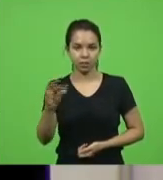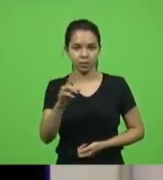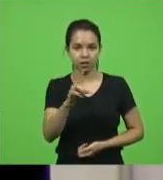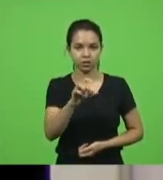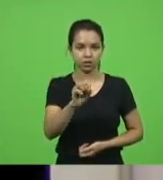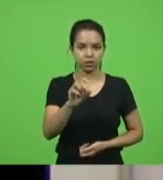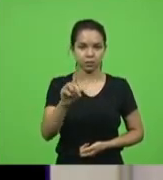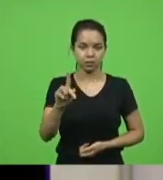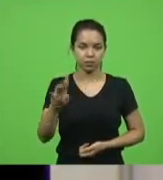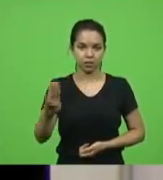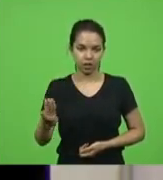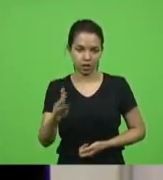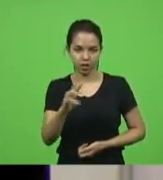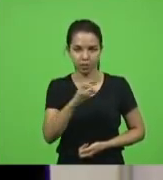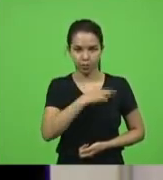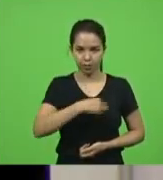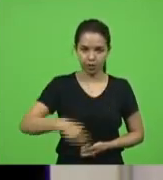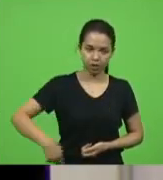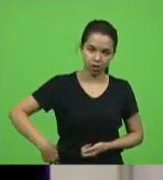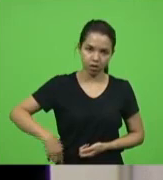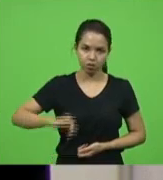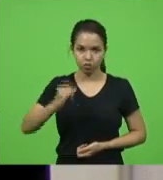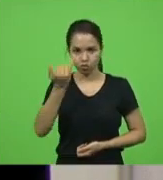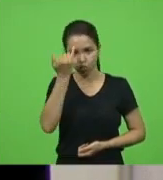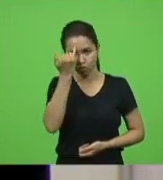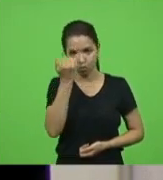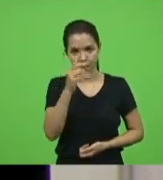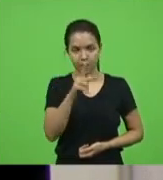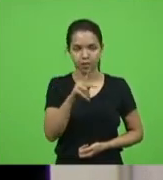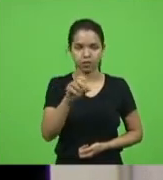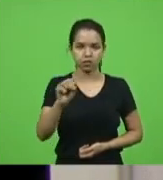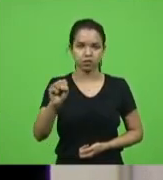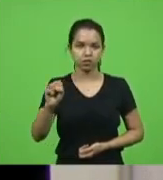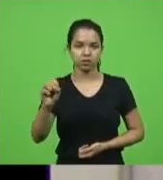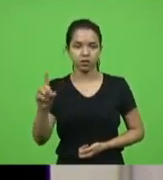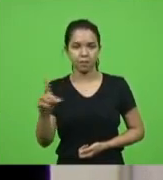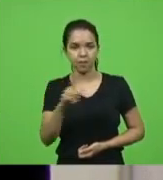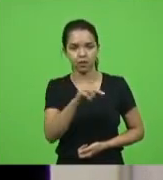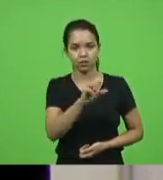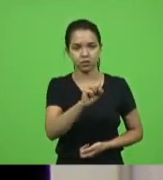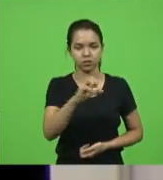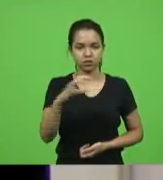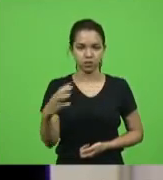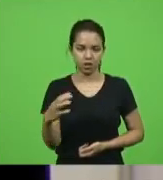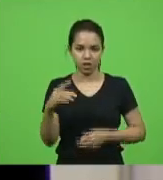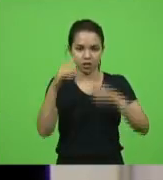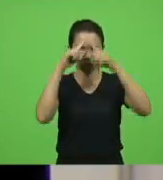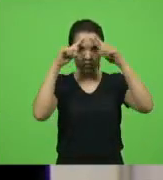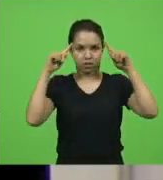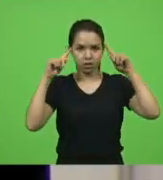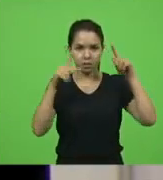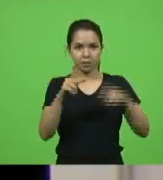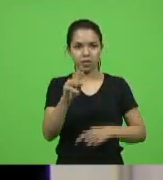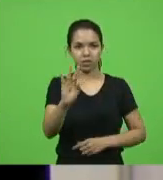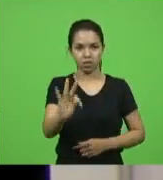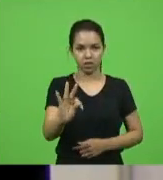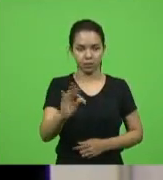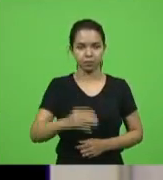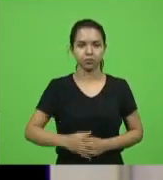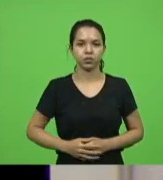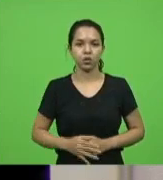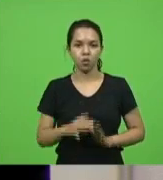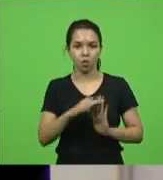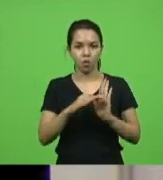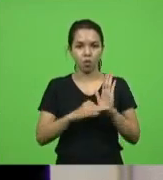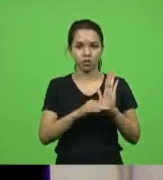Republicanos, Jair Mioto, bloco PSD e PSC e Neudi Sareta, bloco PT. Ordem do